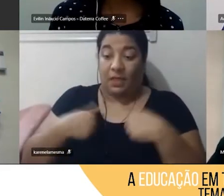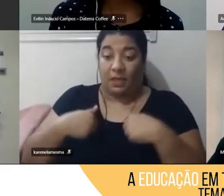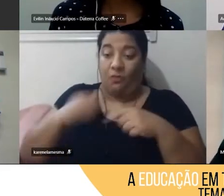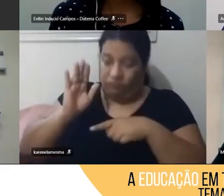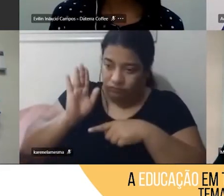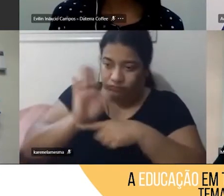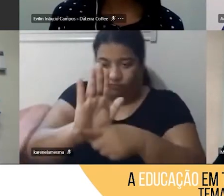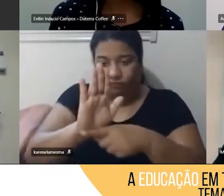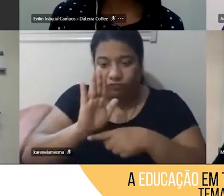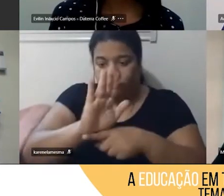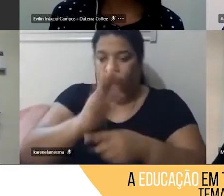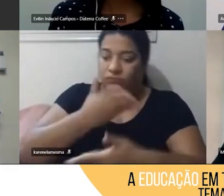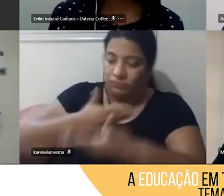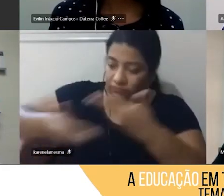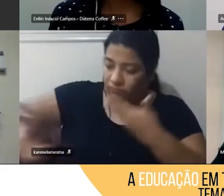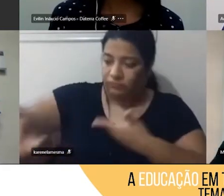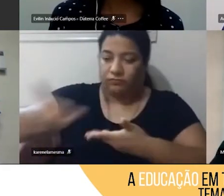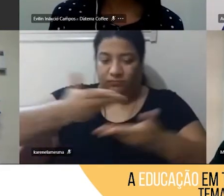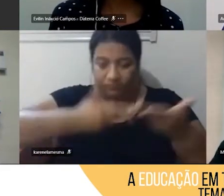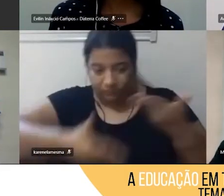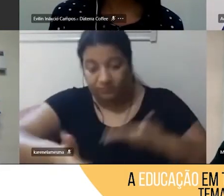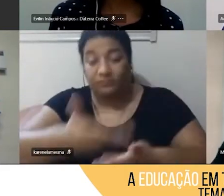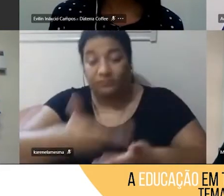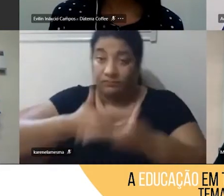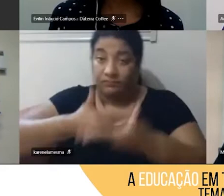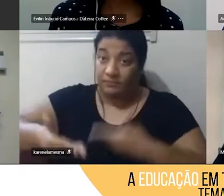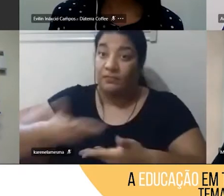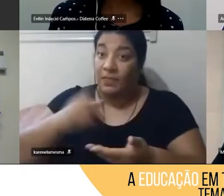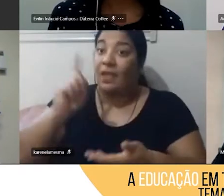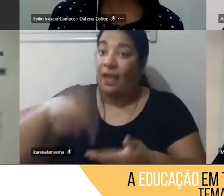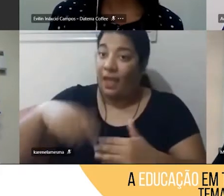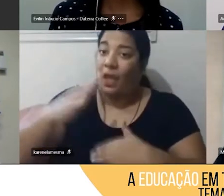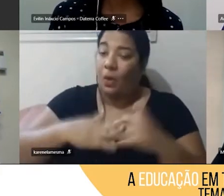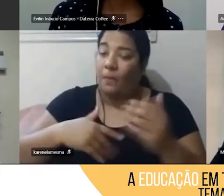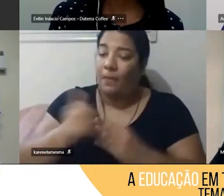trocar as angústias, também é uma habilidade socioemocional.